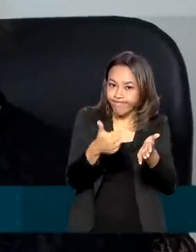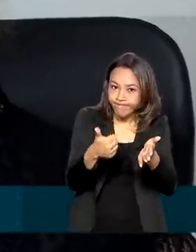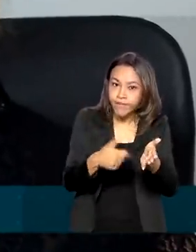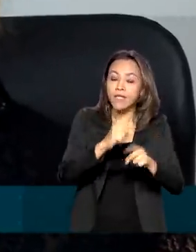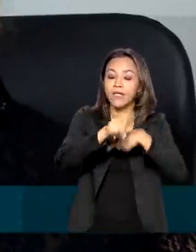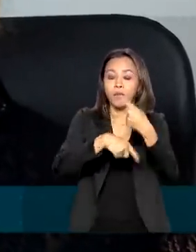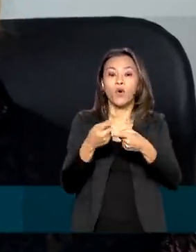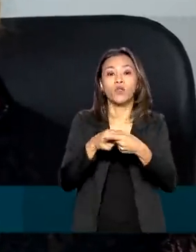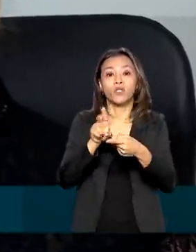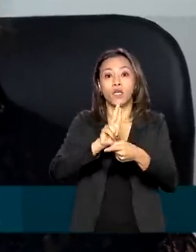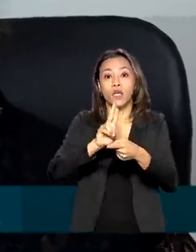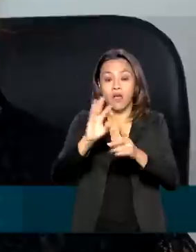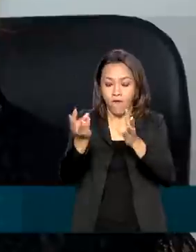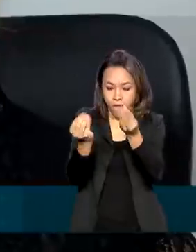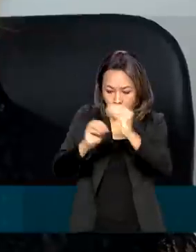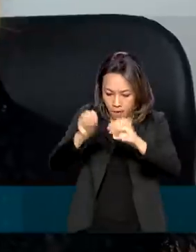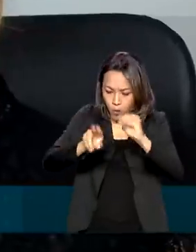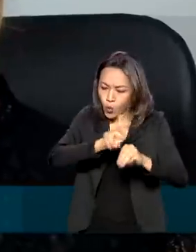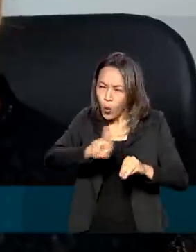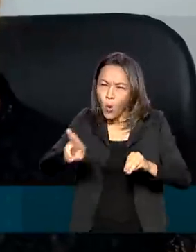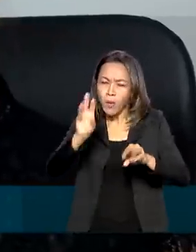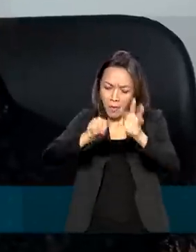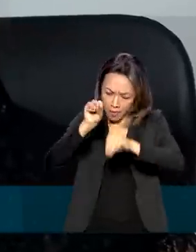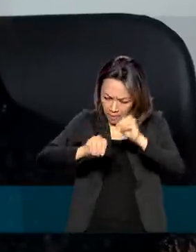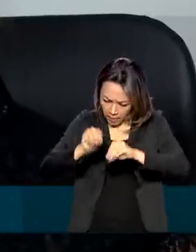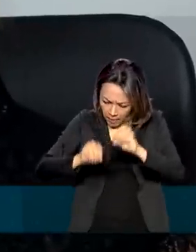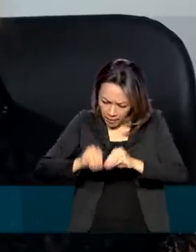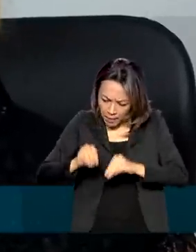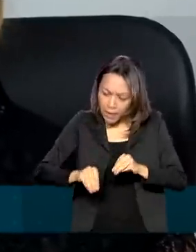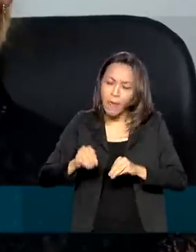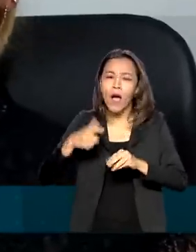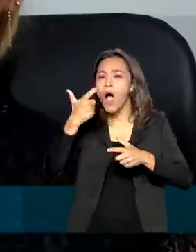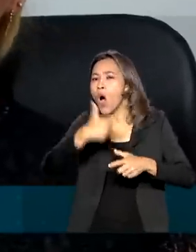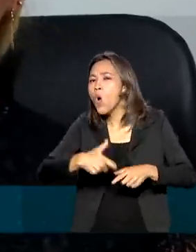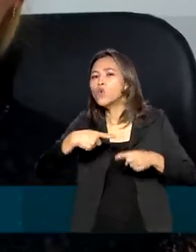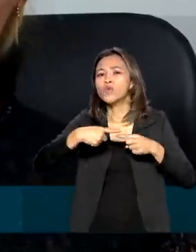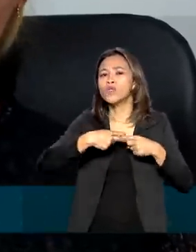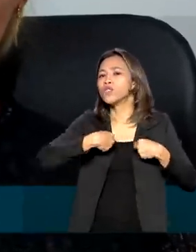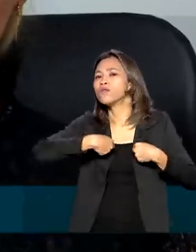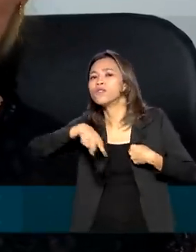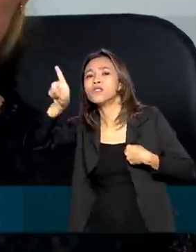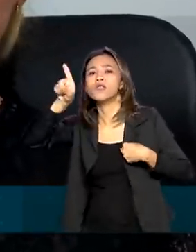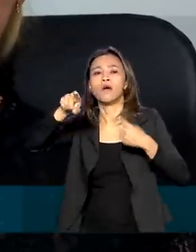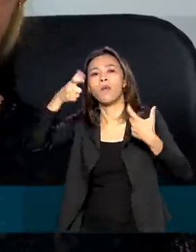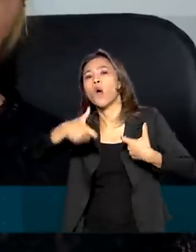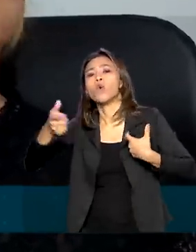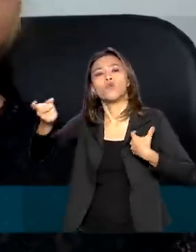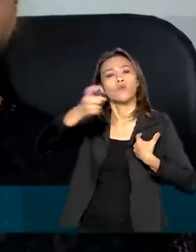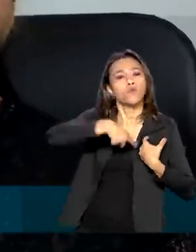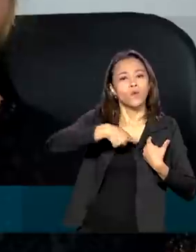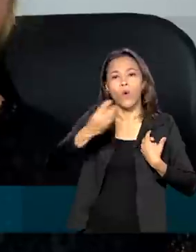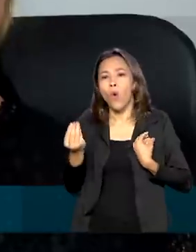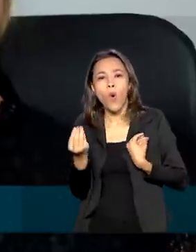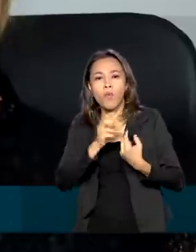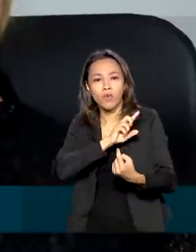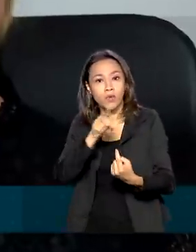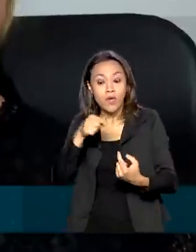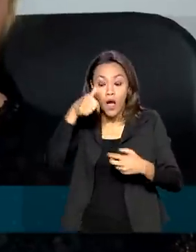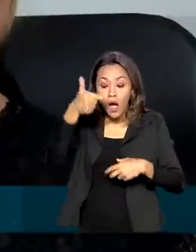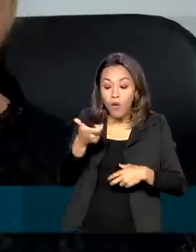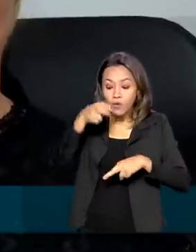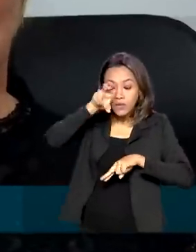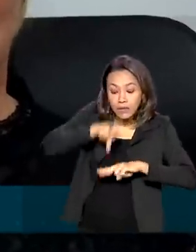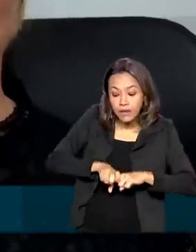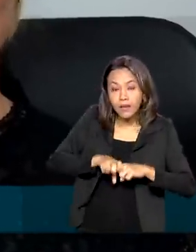formulário perguntando de onde a gente vinha, para onde a gente estava indo, qual o assento que a